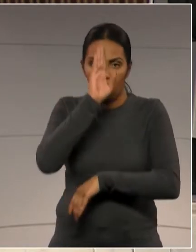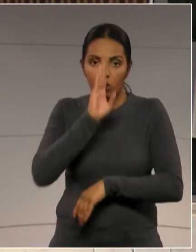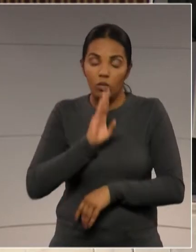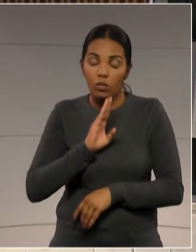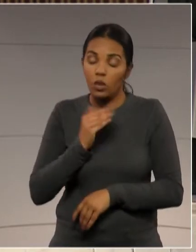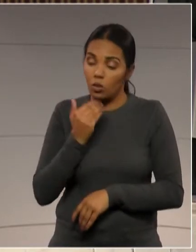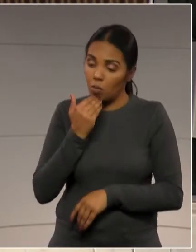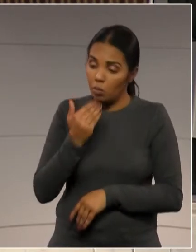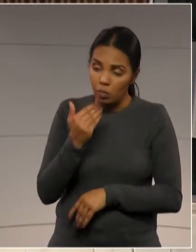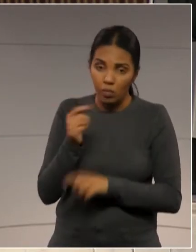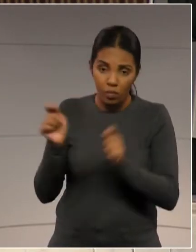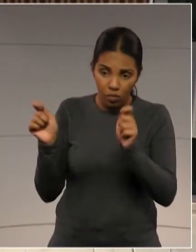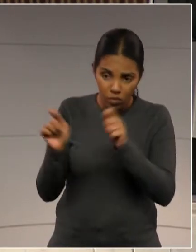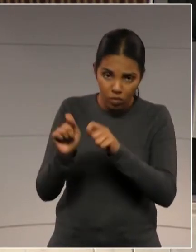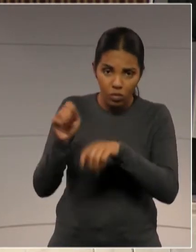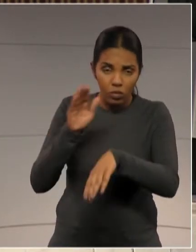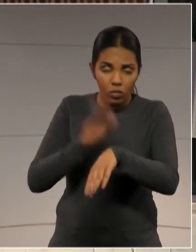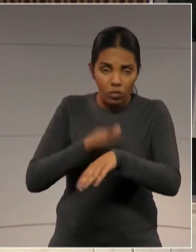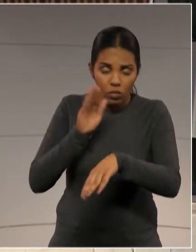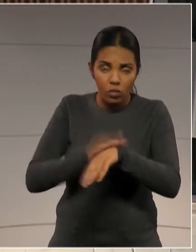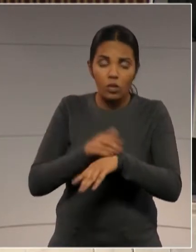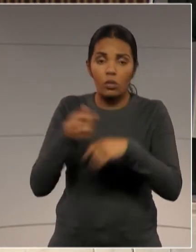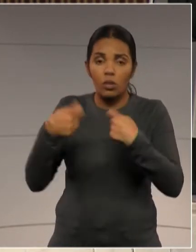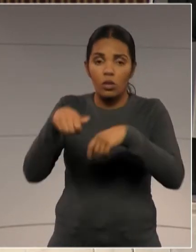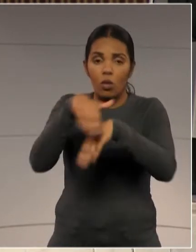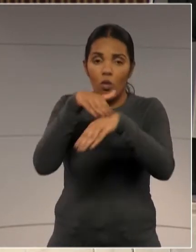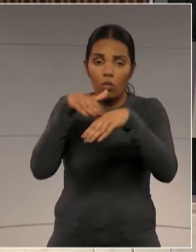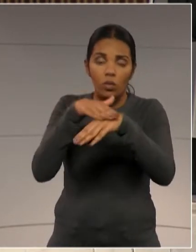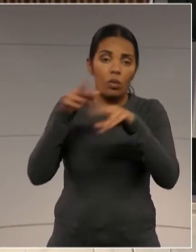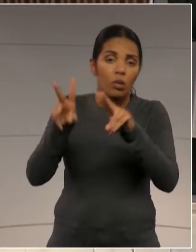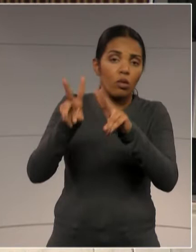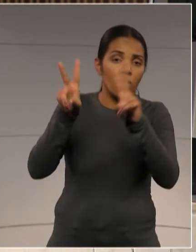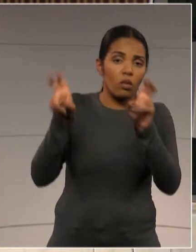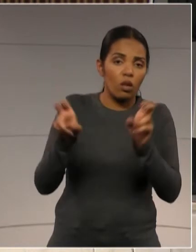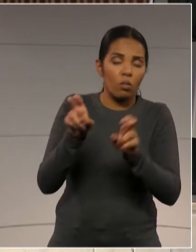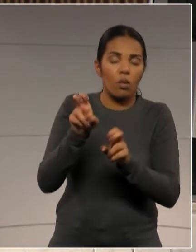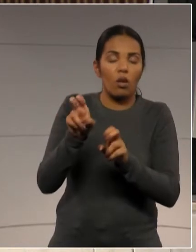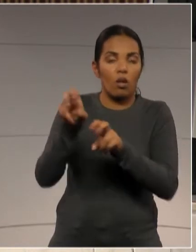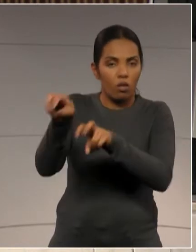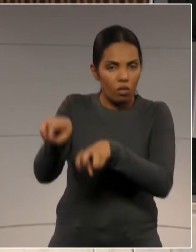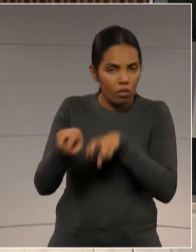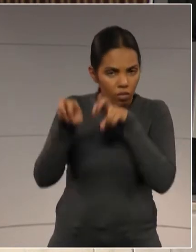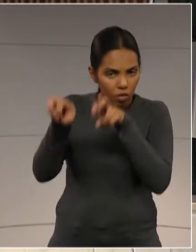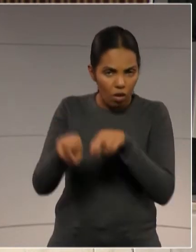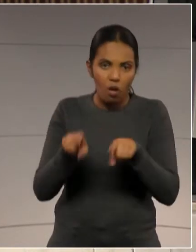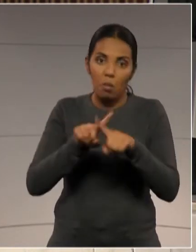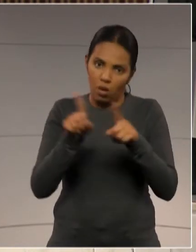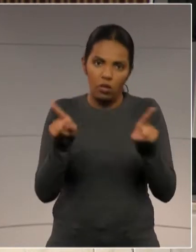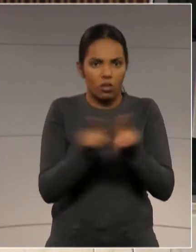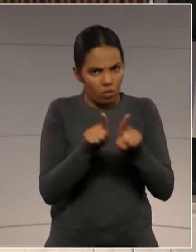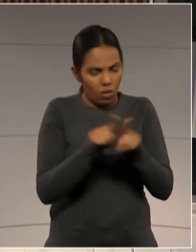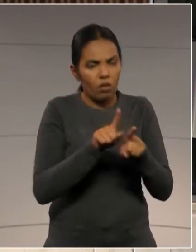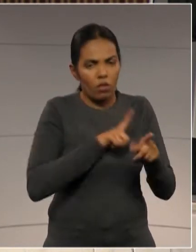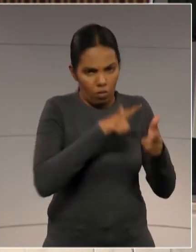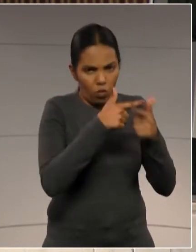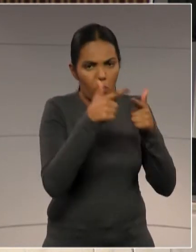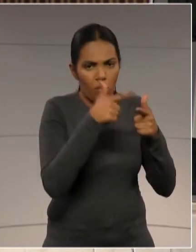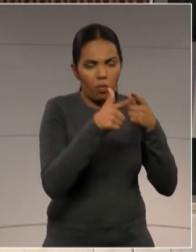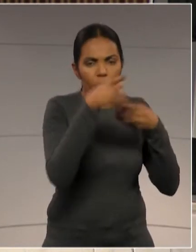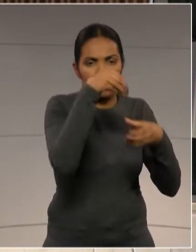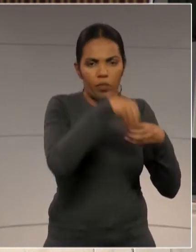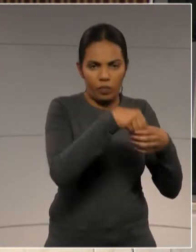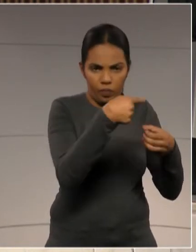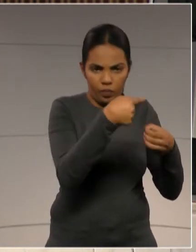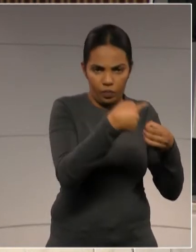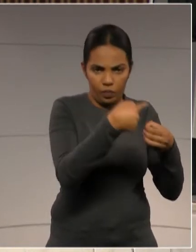e necessário, para que nós possamos resolver, principalmente, conflitos agrários, embora tenhamos também conflitos urbanos. No dia de hoje, nós recebemos do